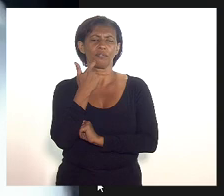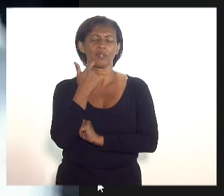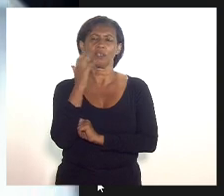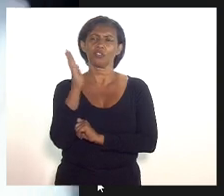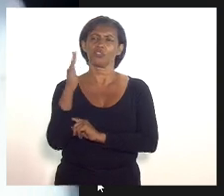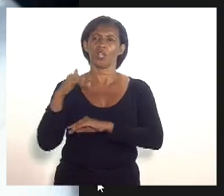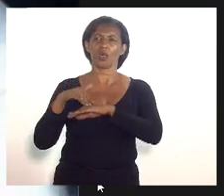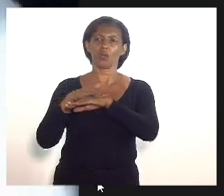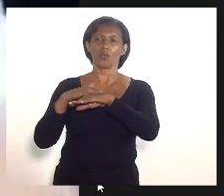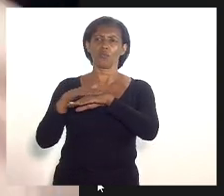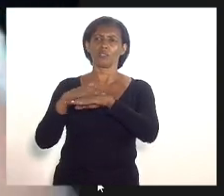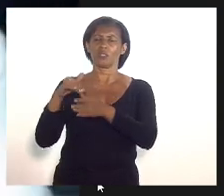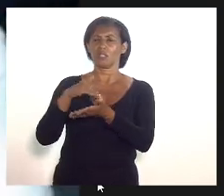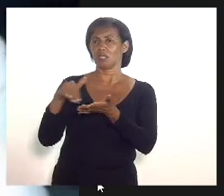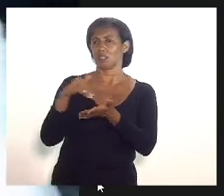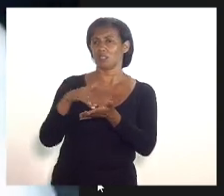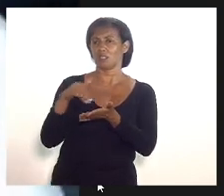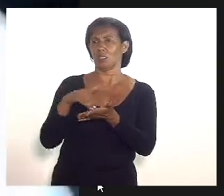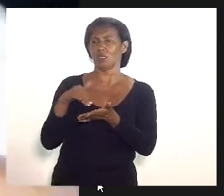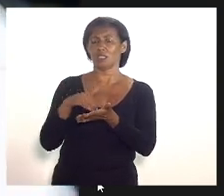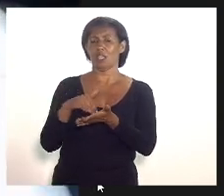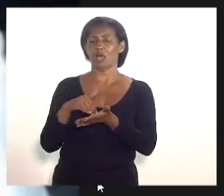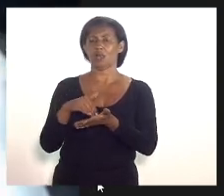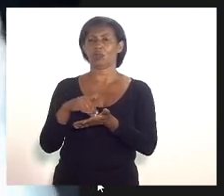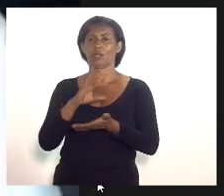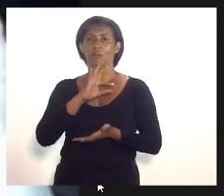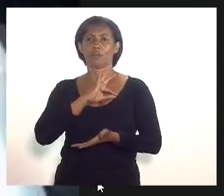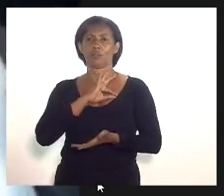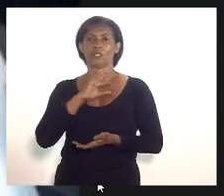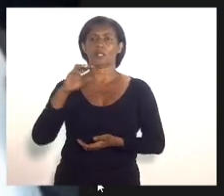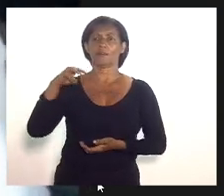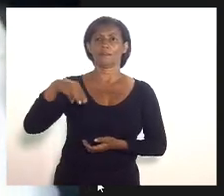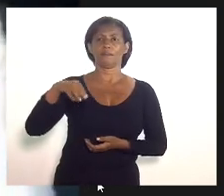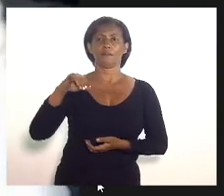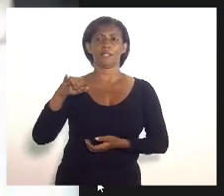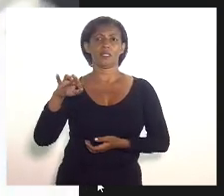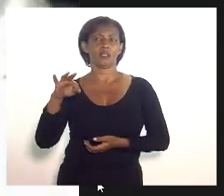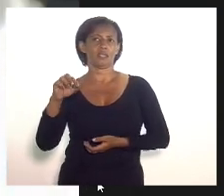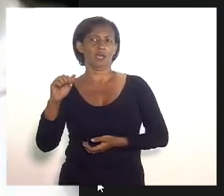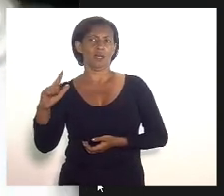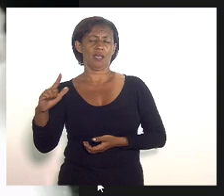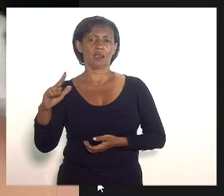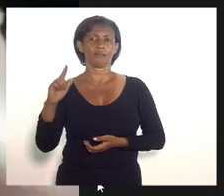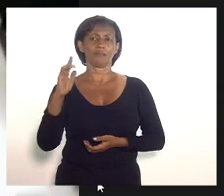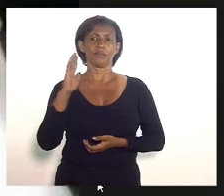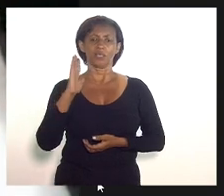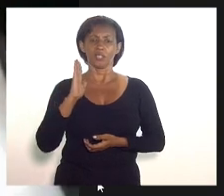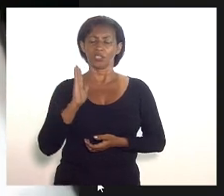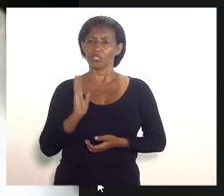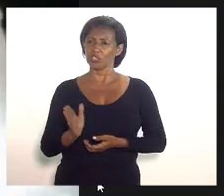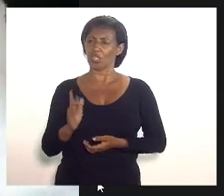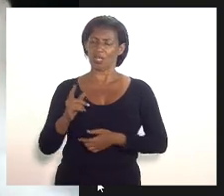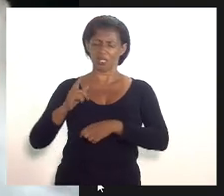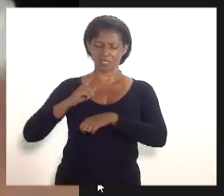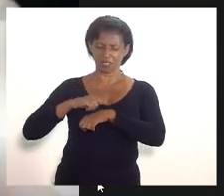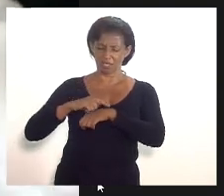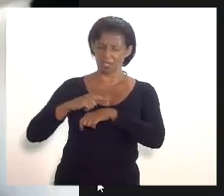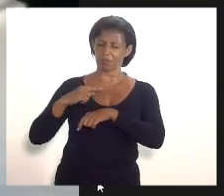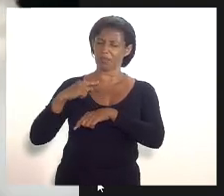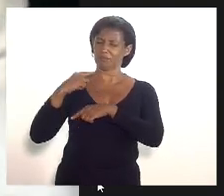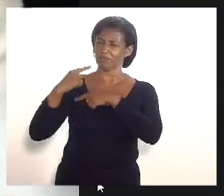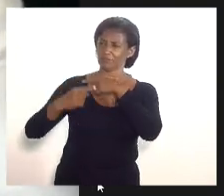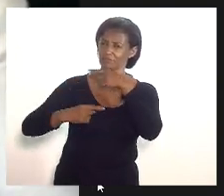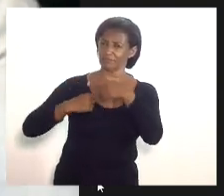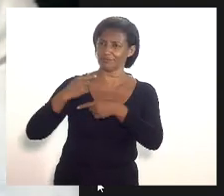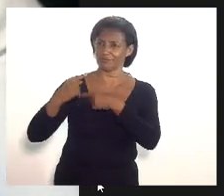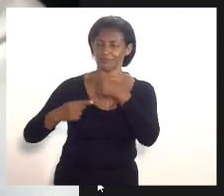de estado da polícia militar o coronel Figueiredo Rogério Figueiredo que esse tempo inteiro vem demonstrando a necessidade